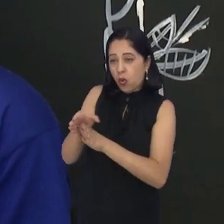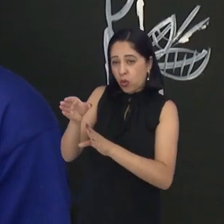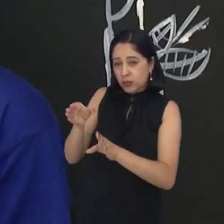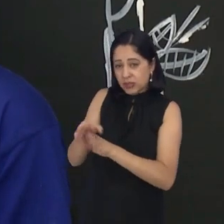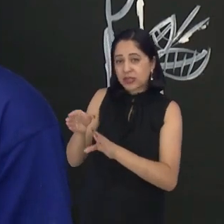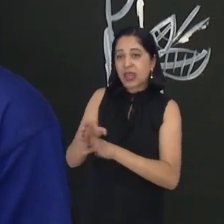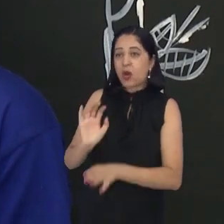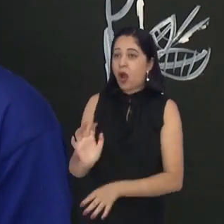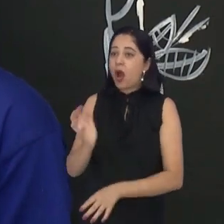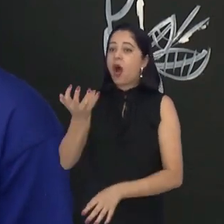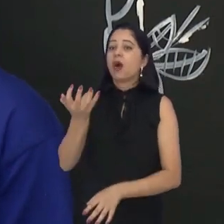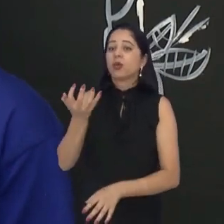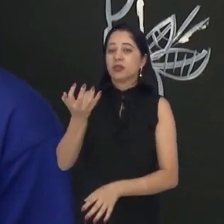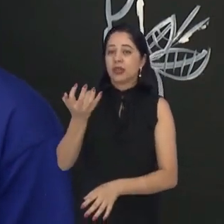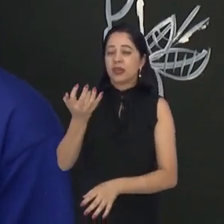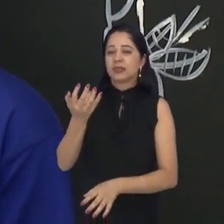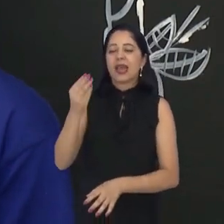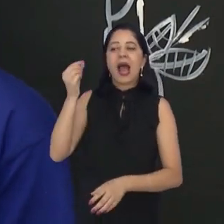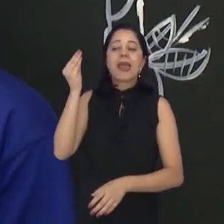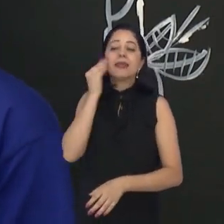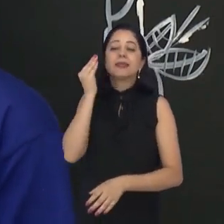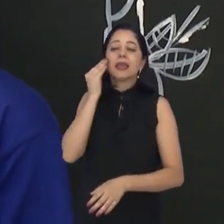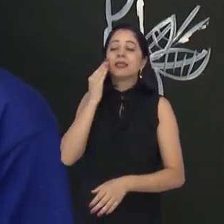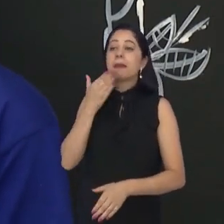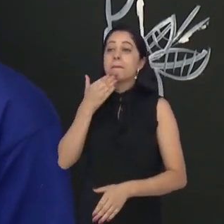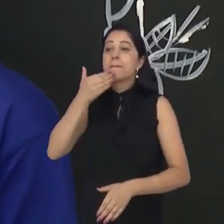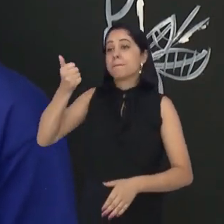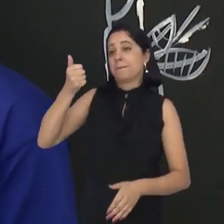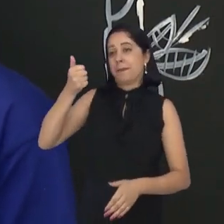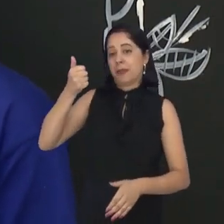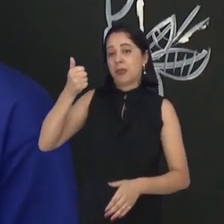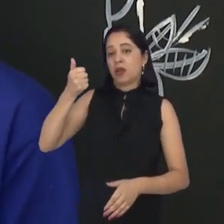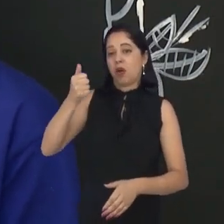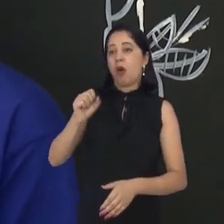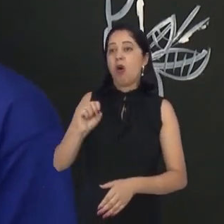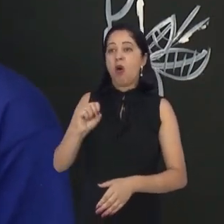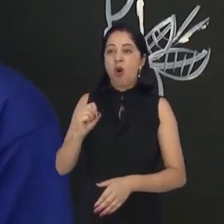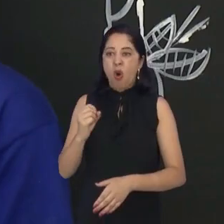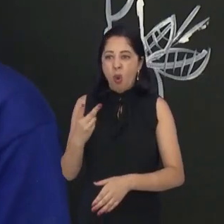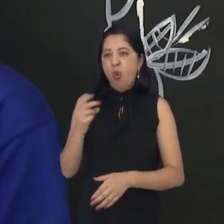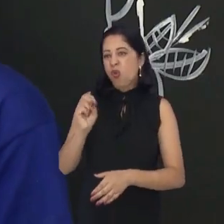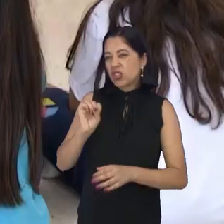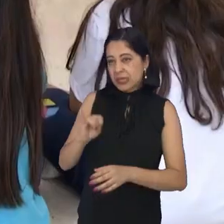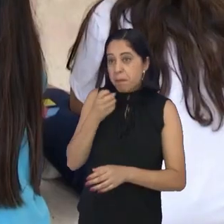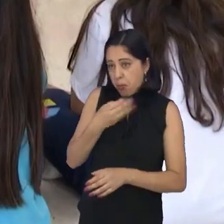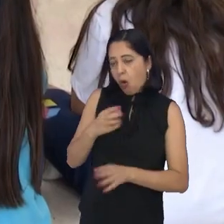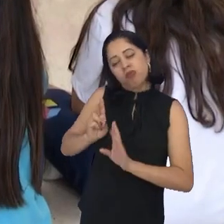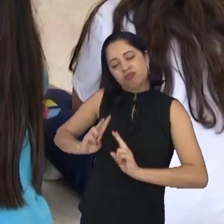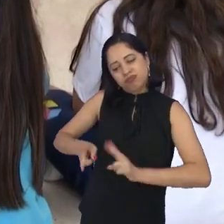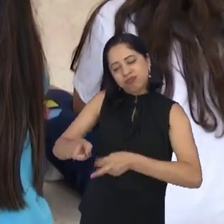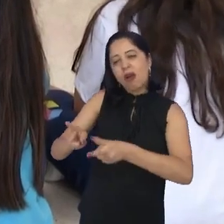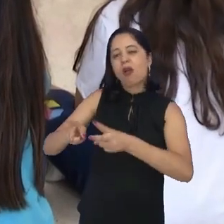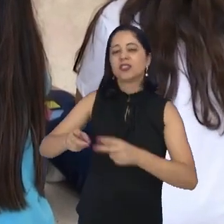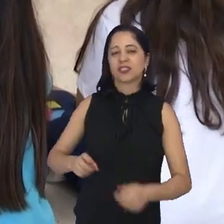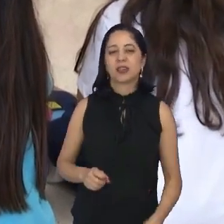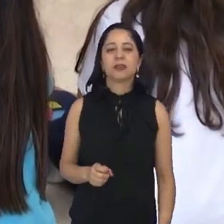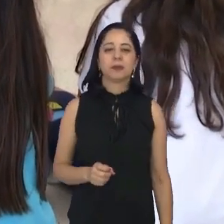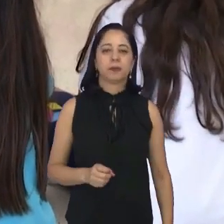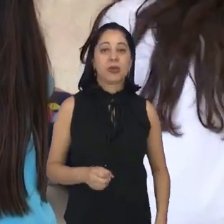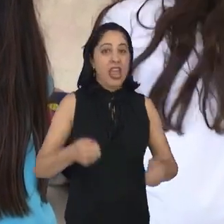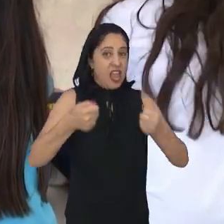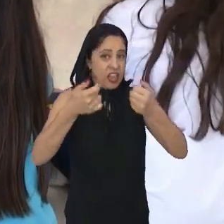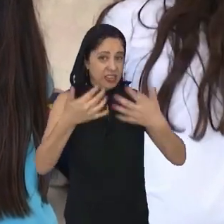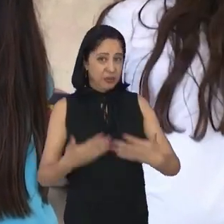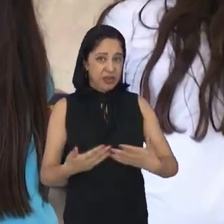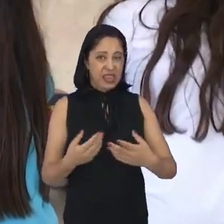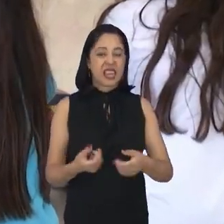para ver se a gente consegue melhorar ou até continuá-las se elas forem boas. O Miguel explica que a turma estava